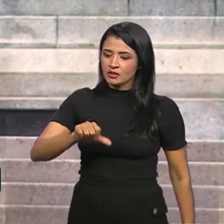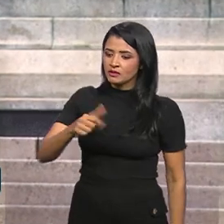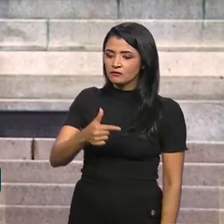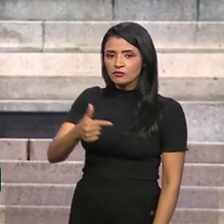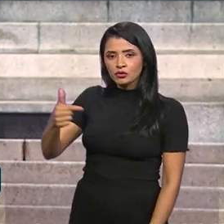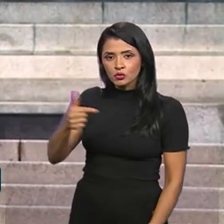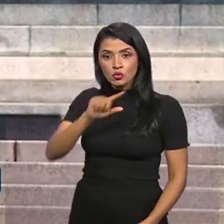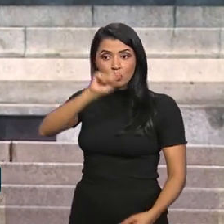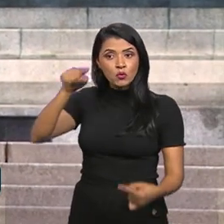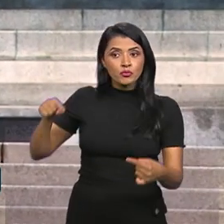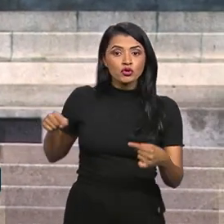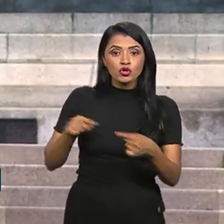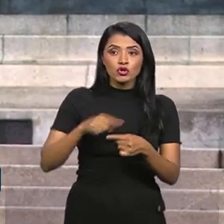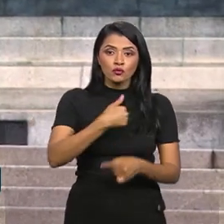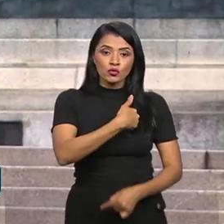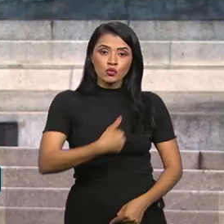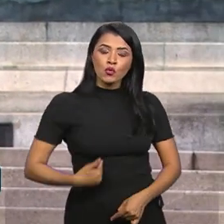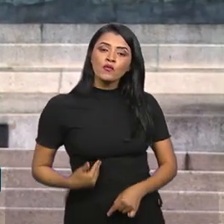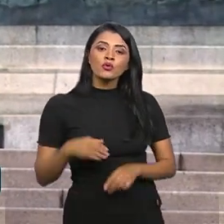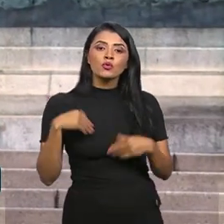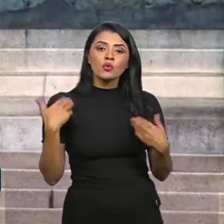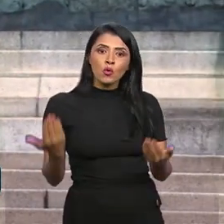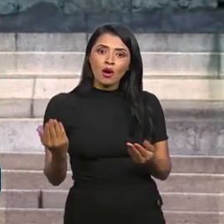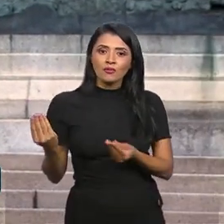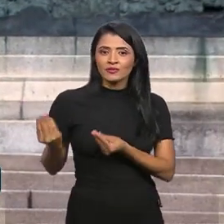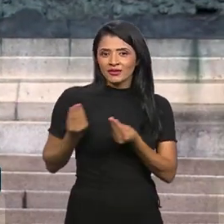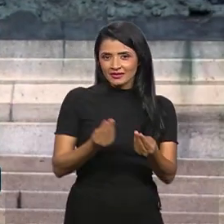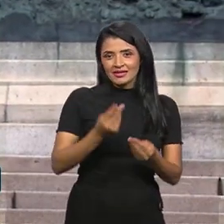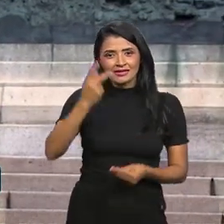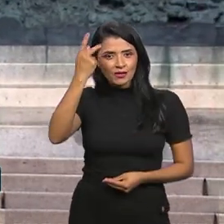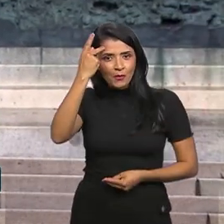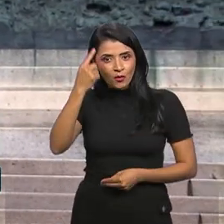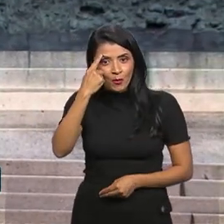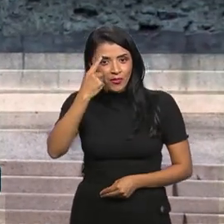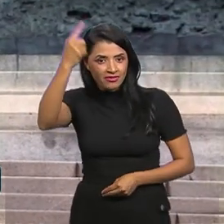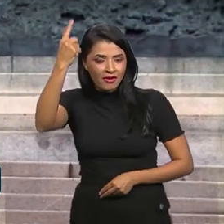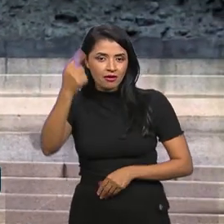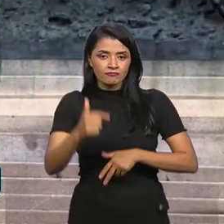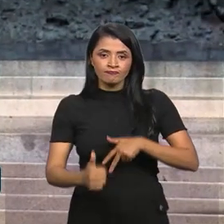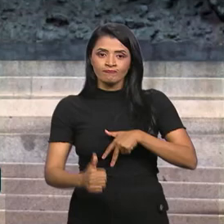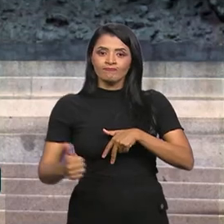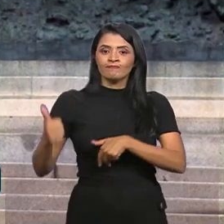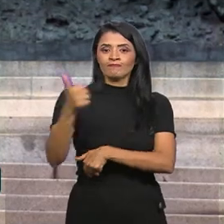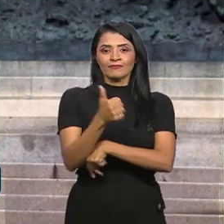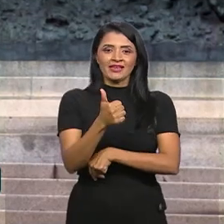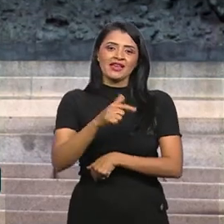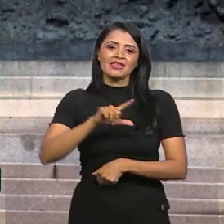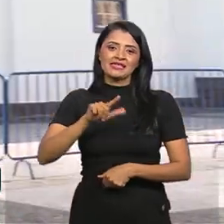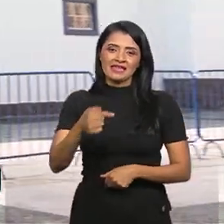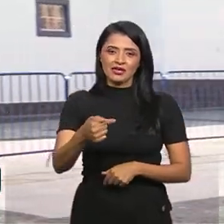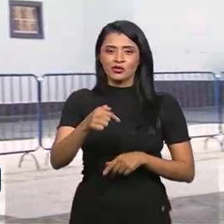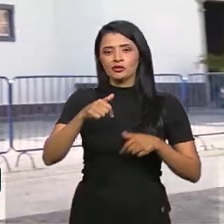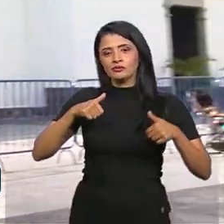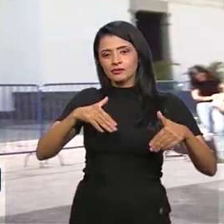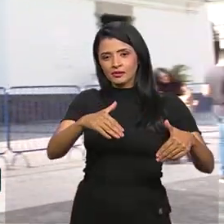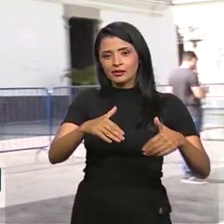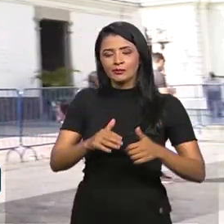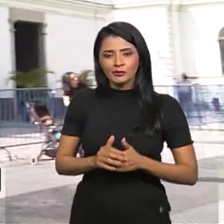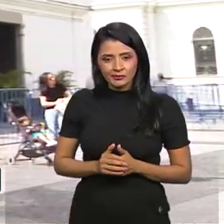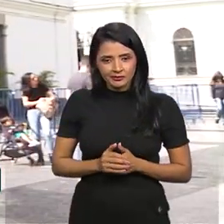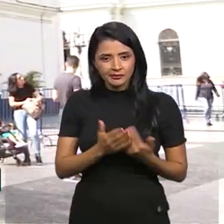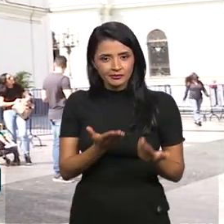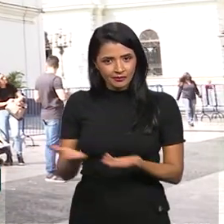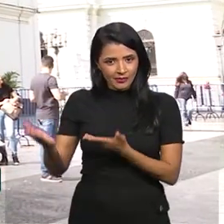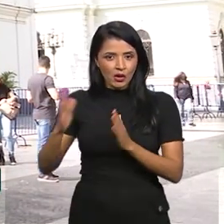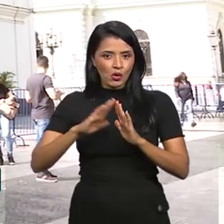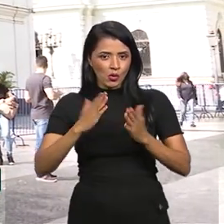O objetivo do governo estadual foi trazer a São Paulo uma ideia de protagonismo ao 7 de setembro. Aqui é o pátio